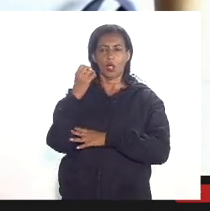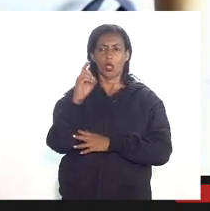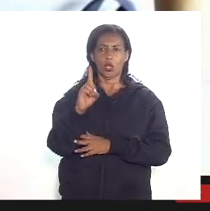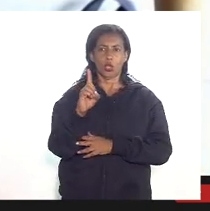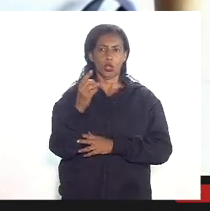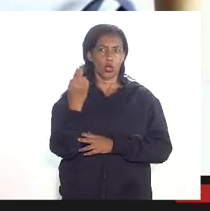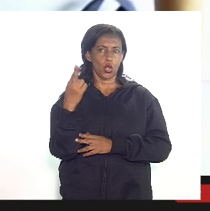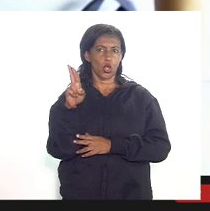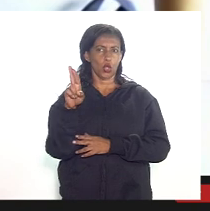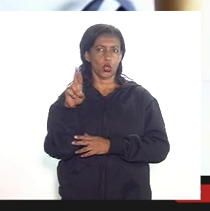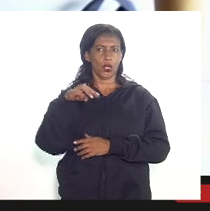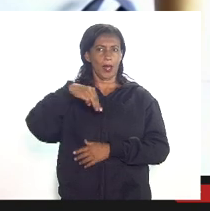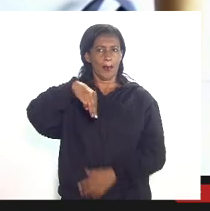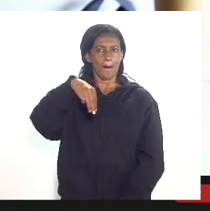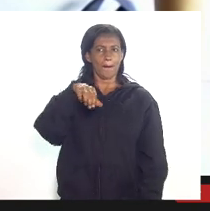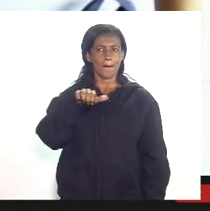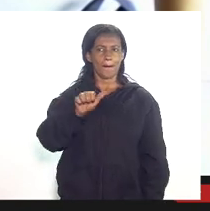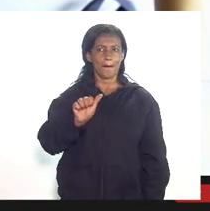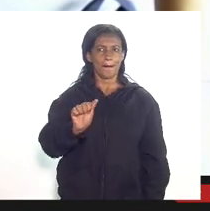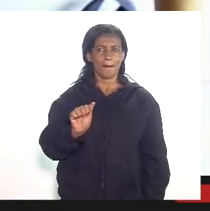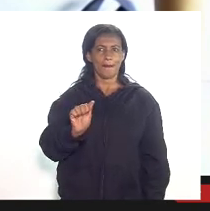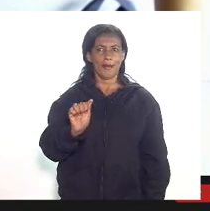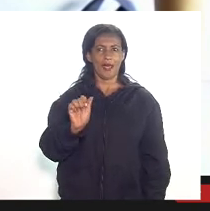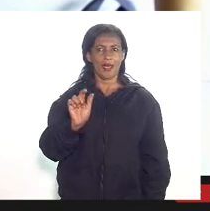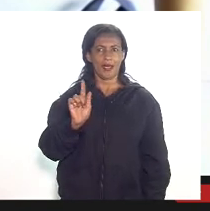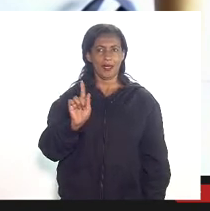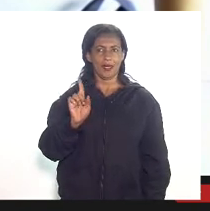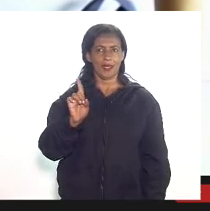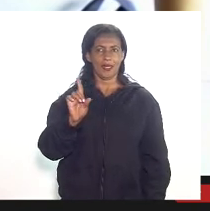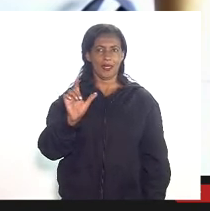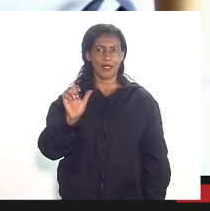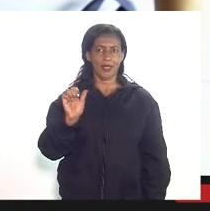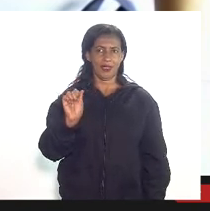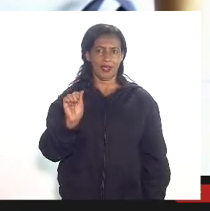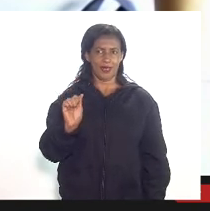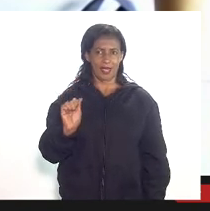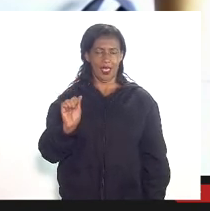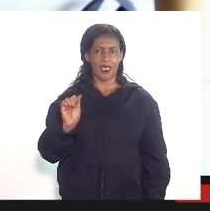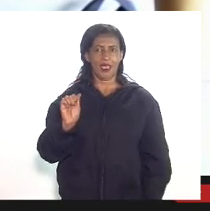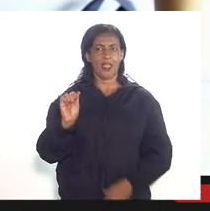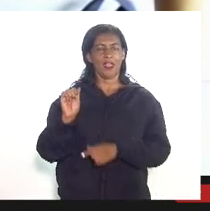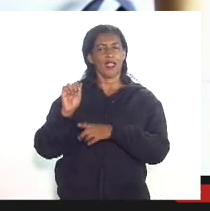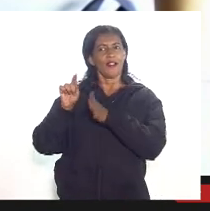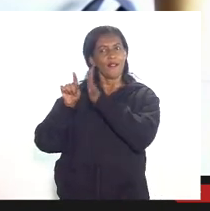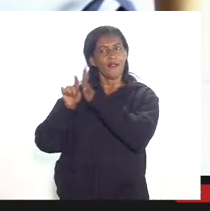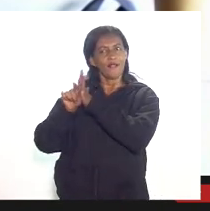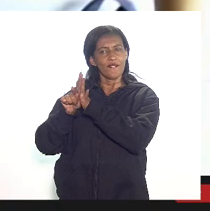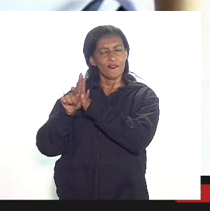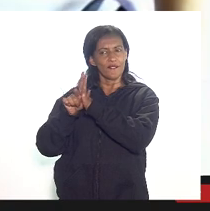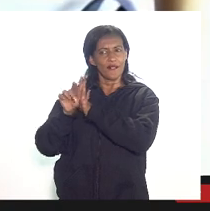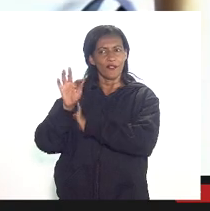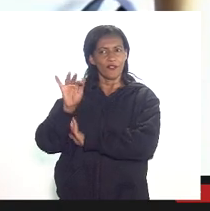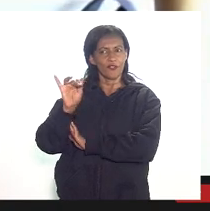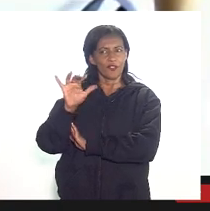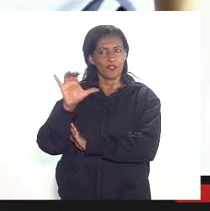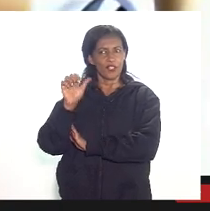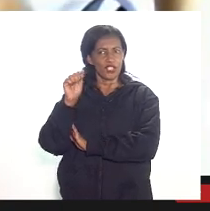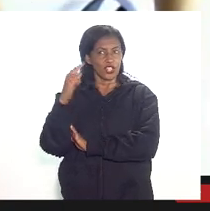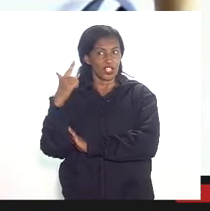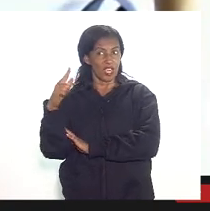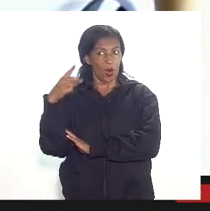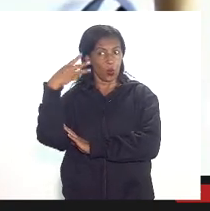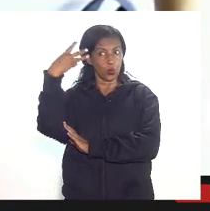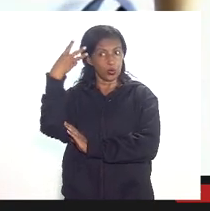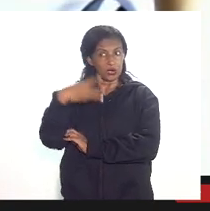Magda Chambriá representando a nossa assessoria fiscal sobre três pontos